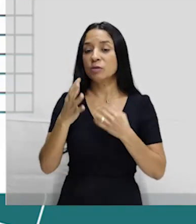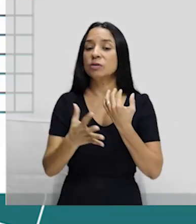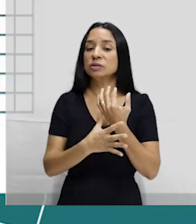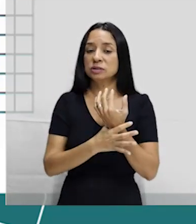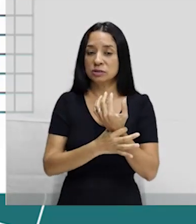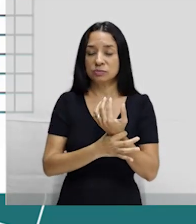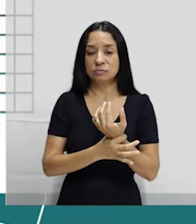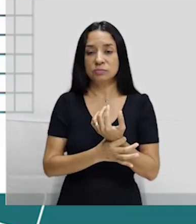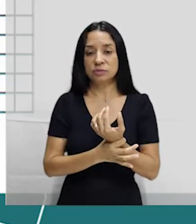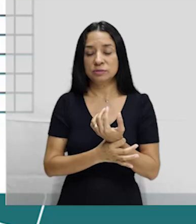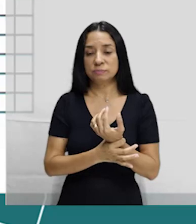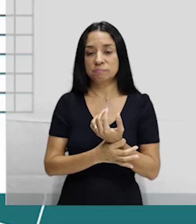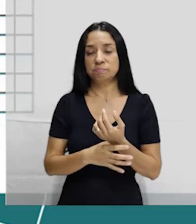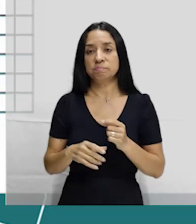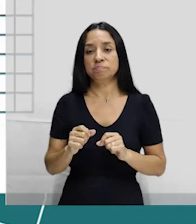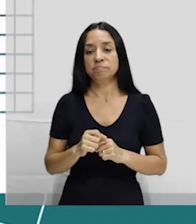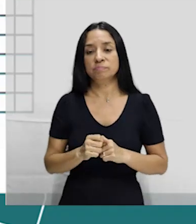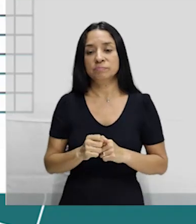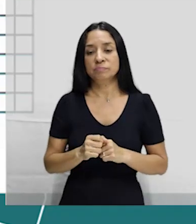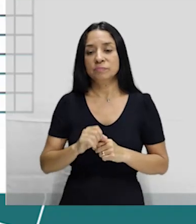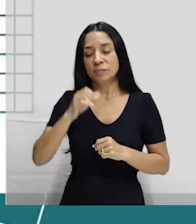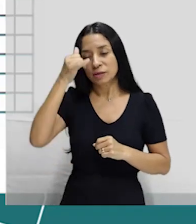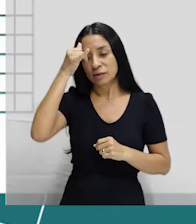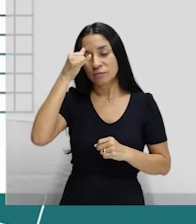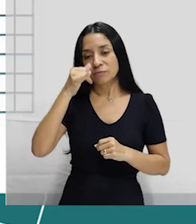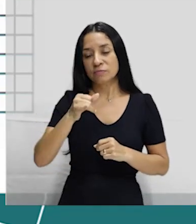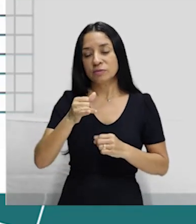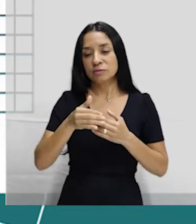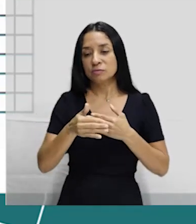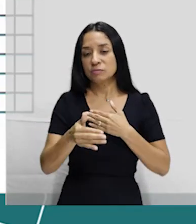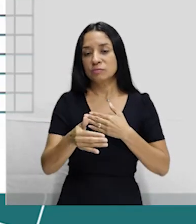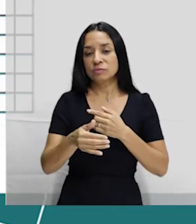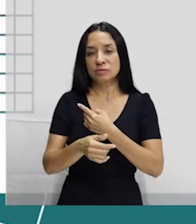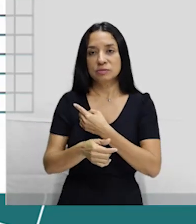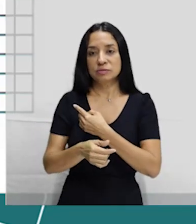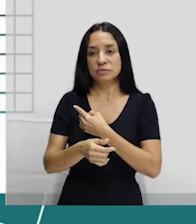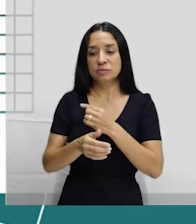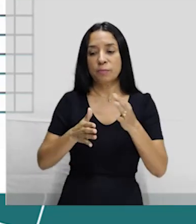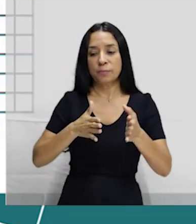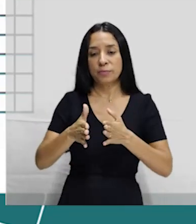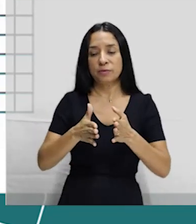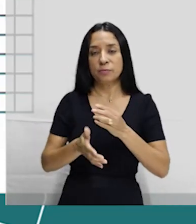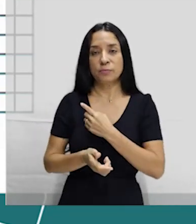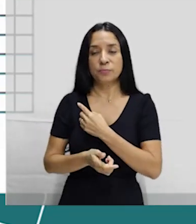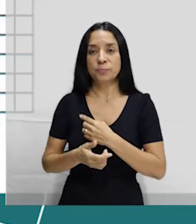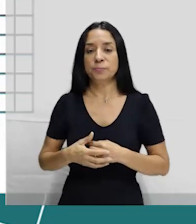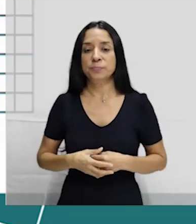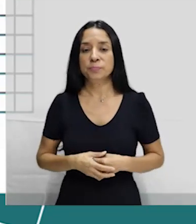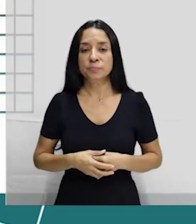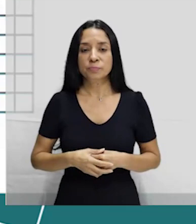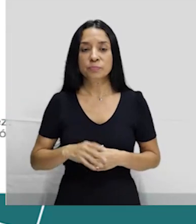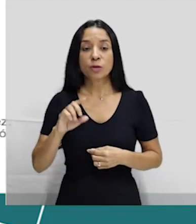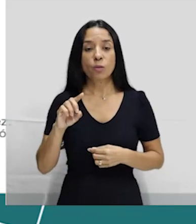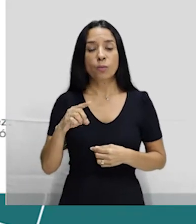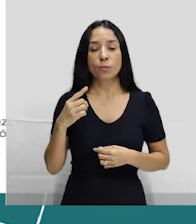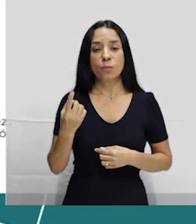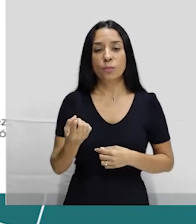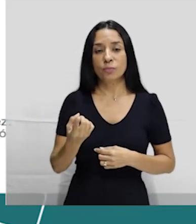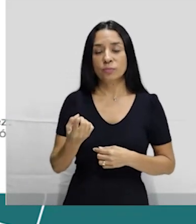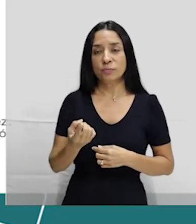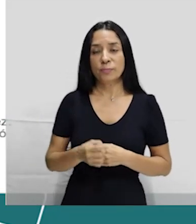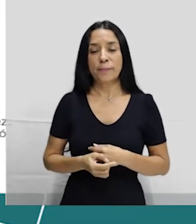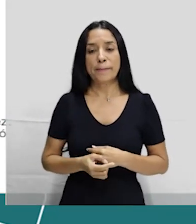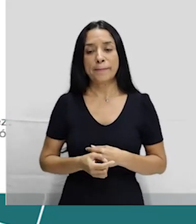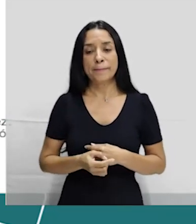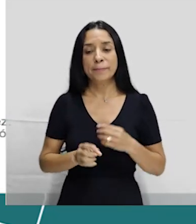segurança, evita-se durante essa faixa de período, tá bom? Próximo método